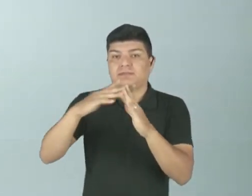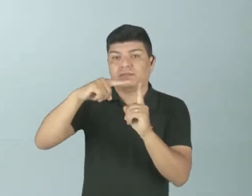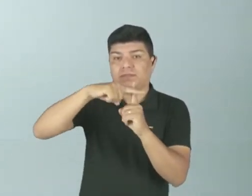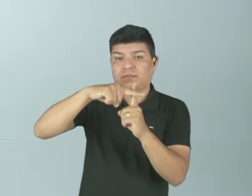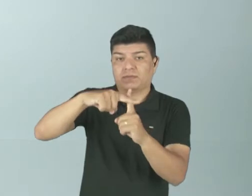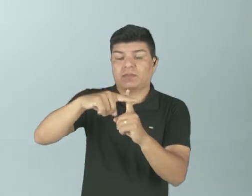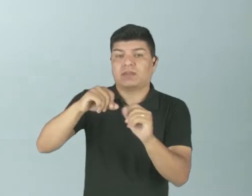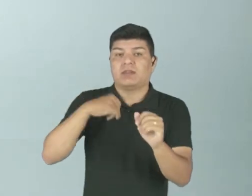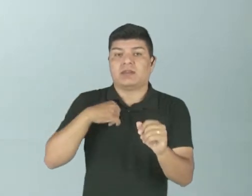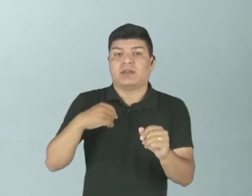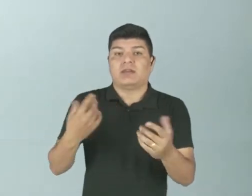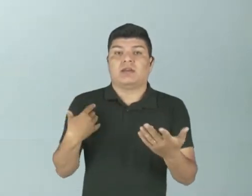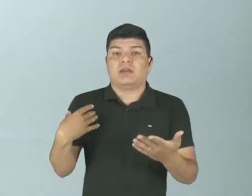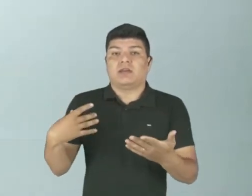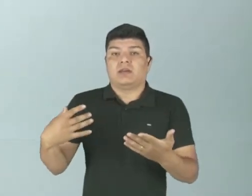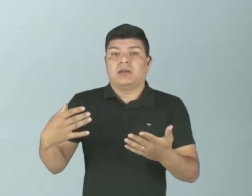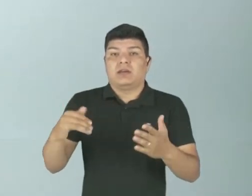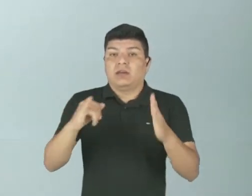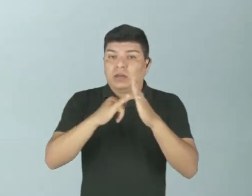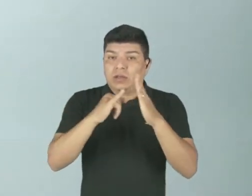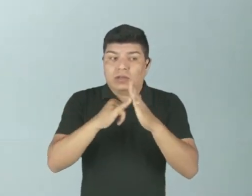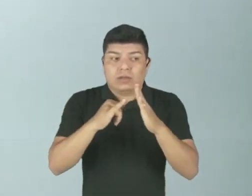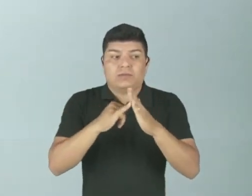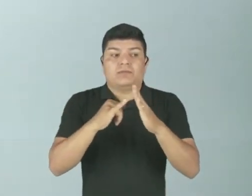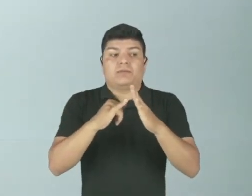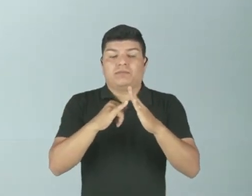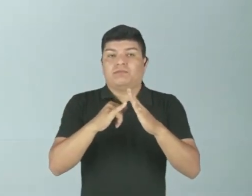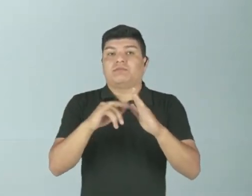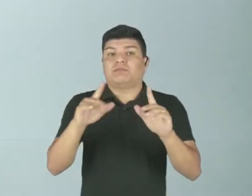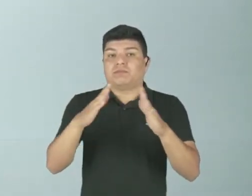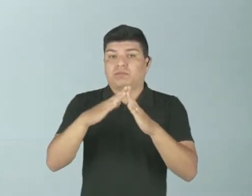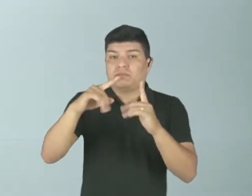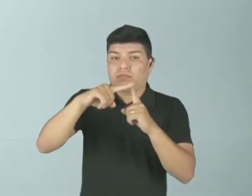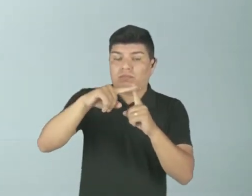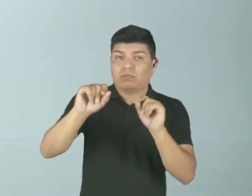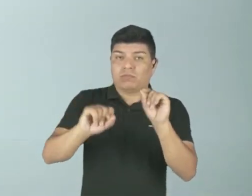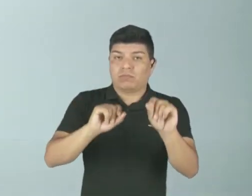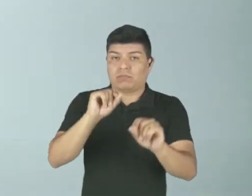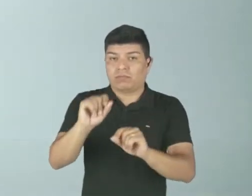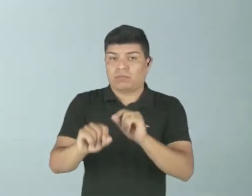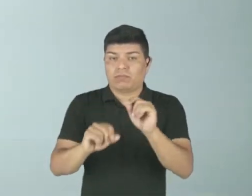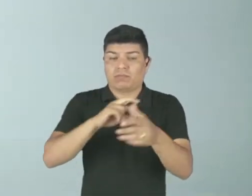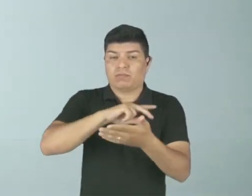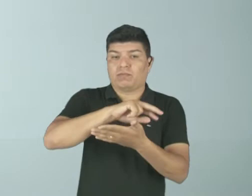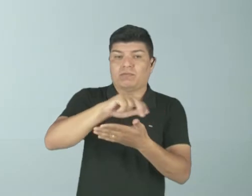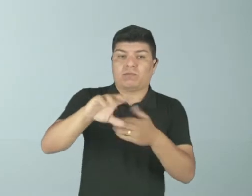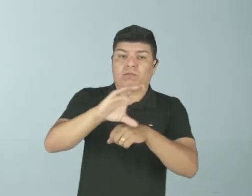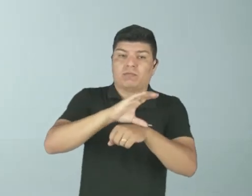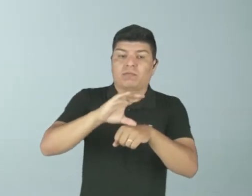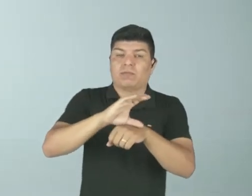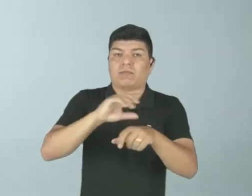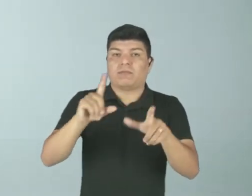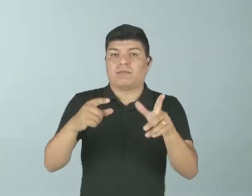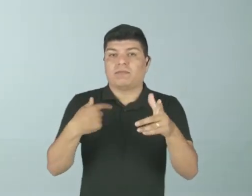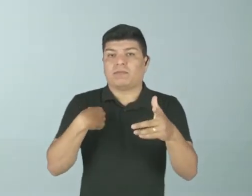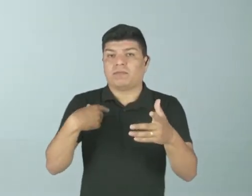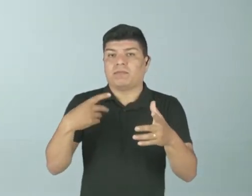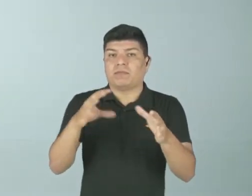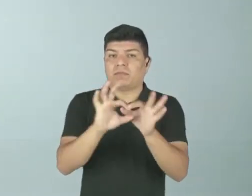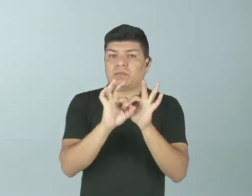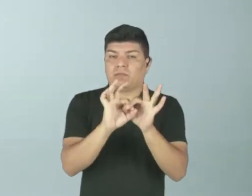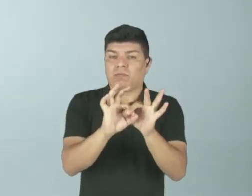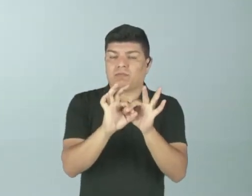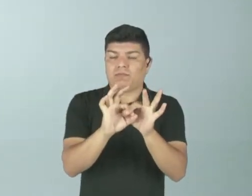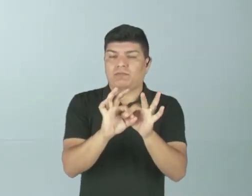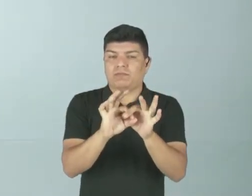institucionalizar. E ao criar as suas instituições, existiam vários concílios, como